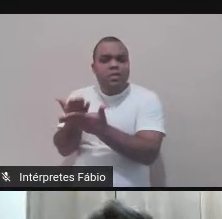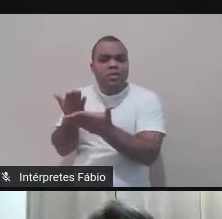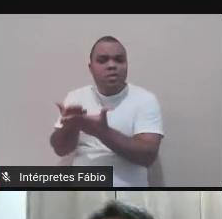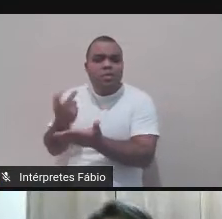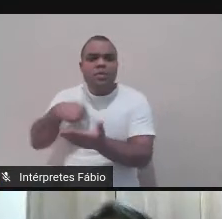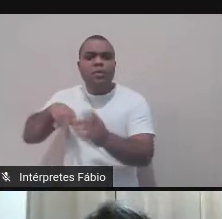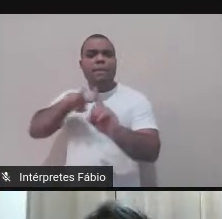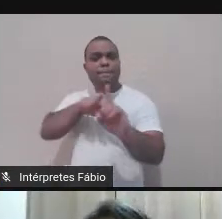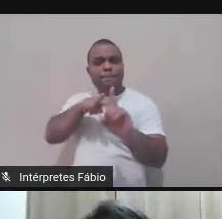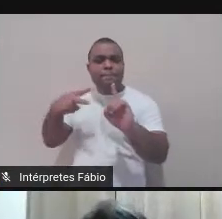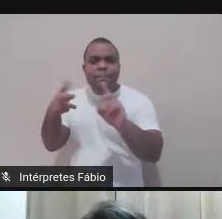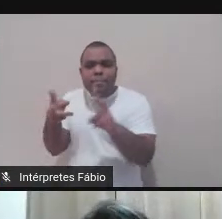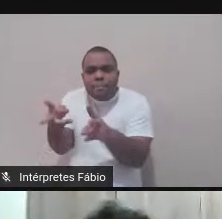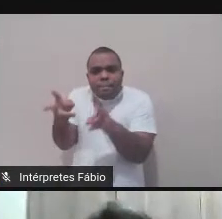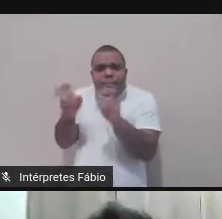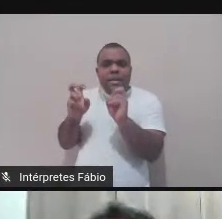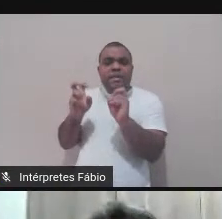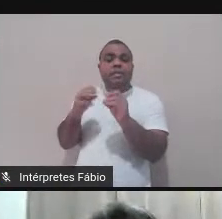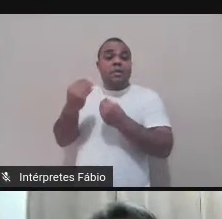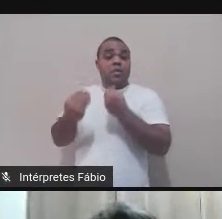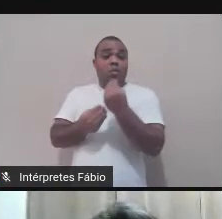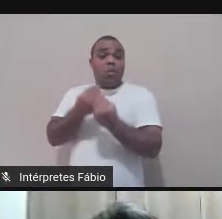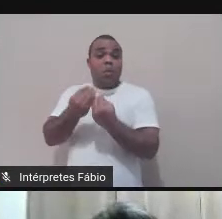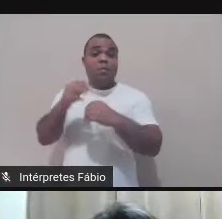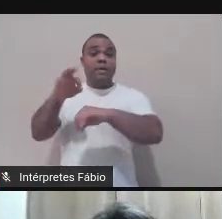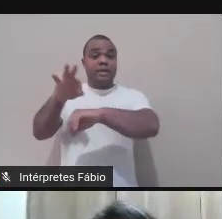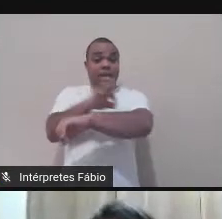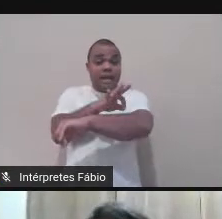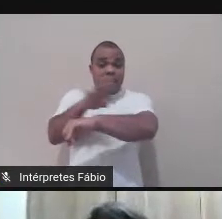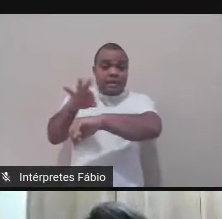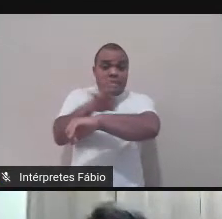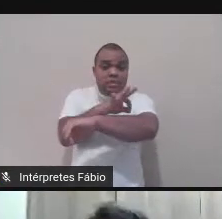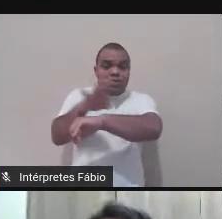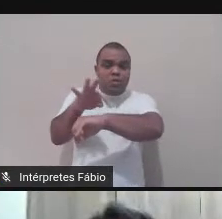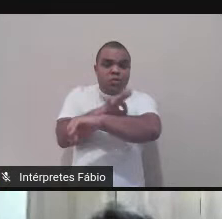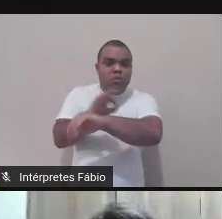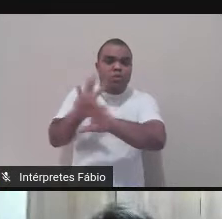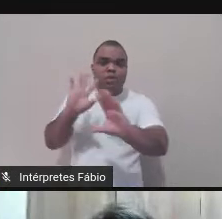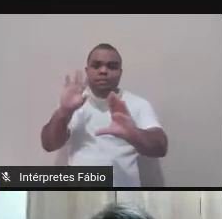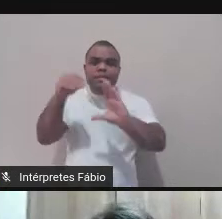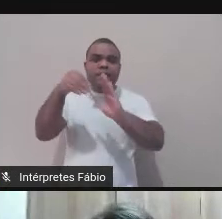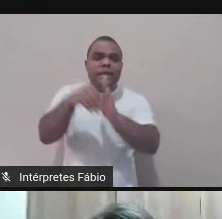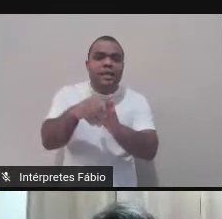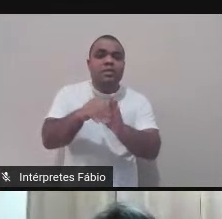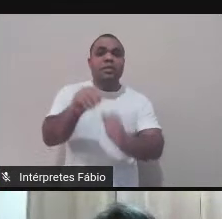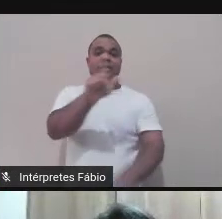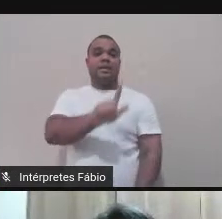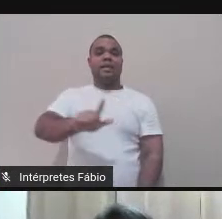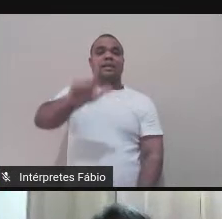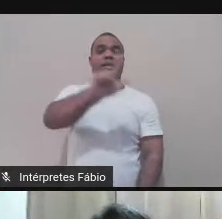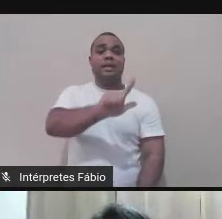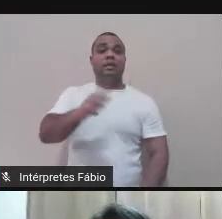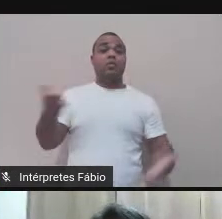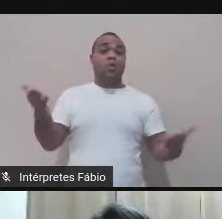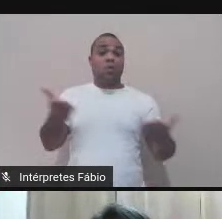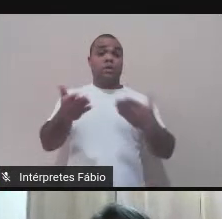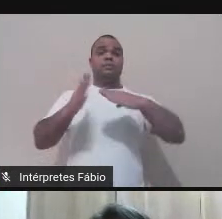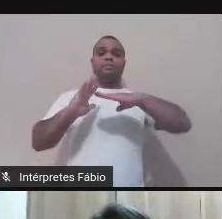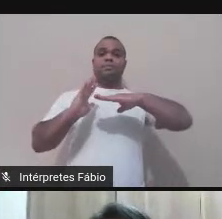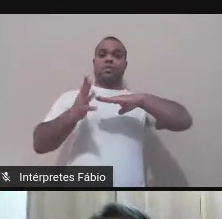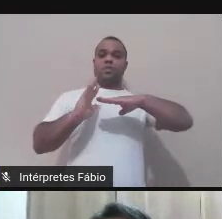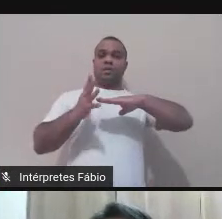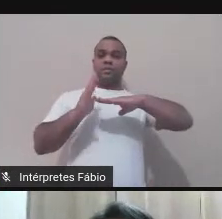da arquitetura se fazer presente na literatura contemporânea. Quero também destacar a